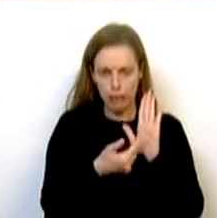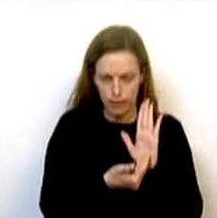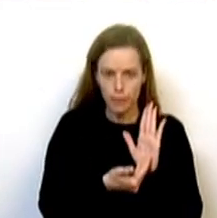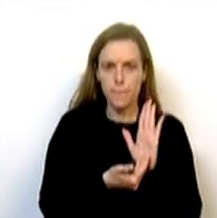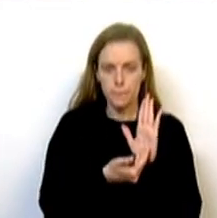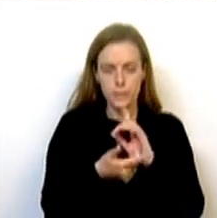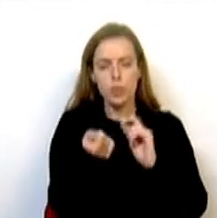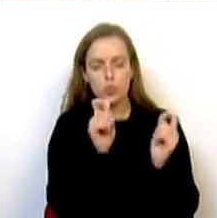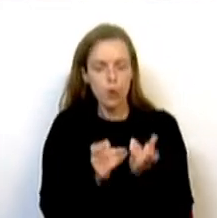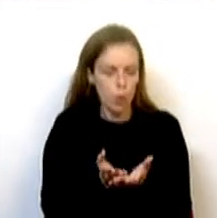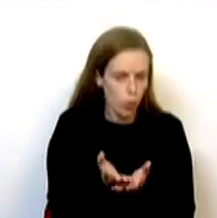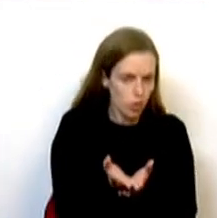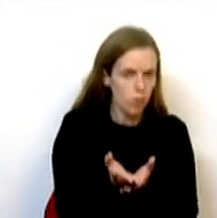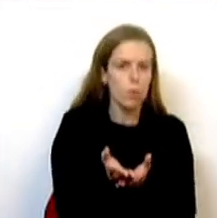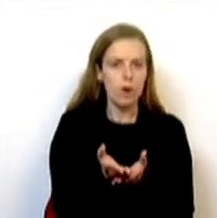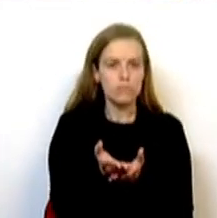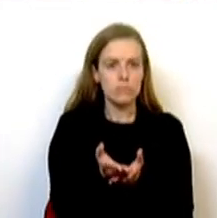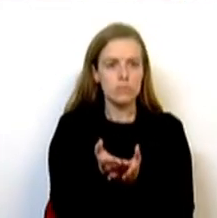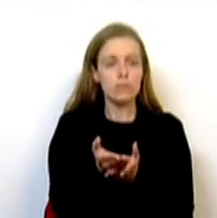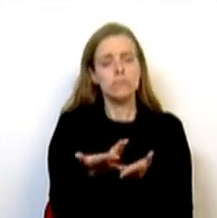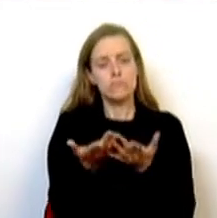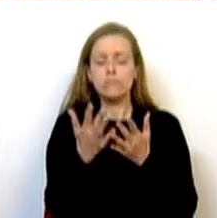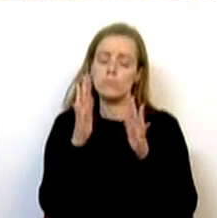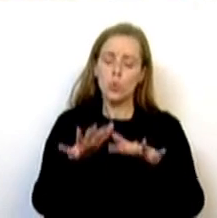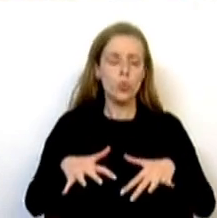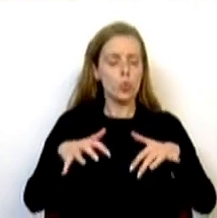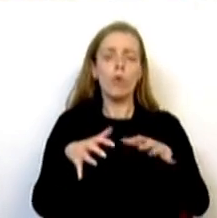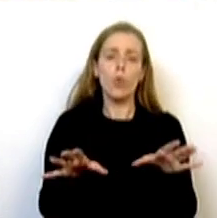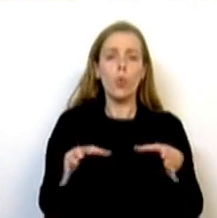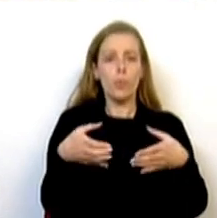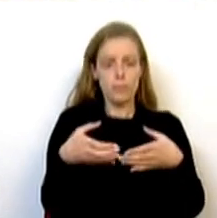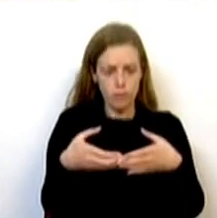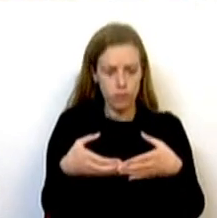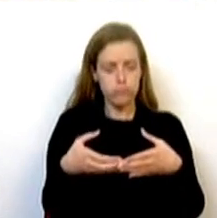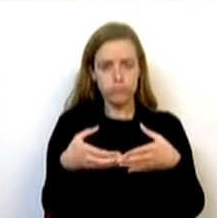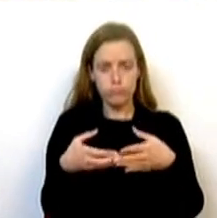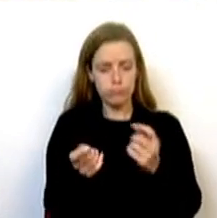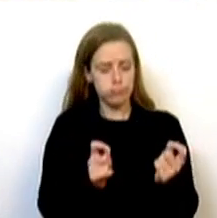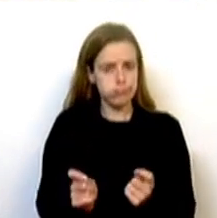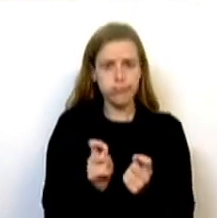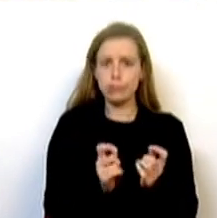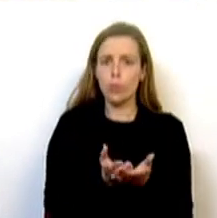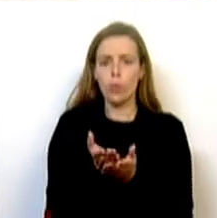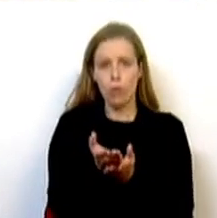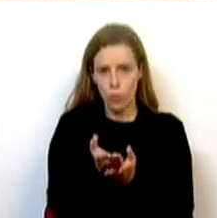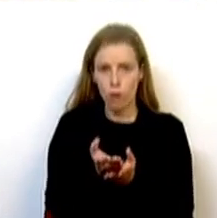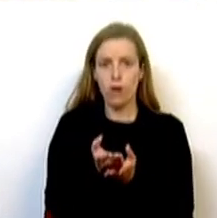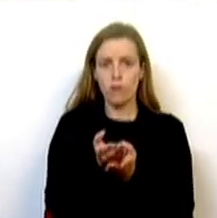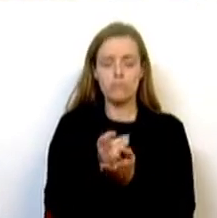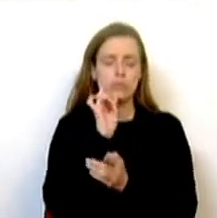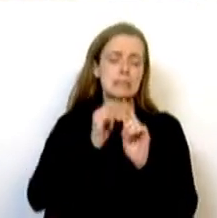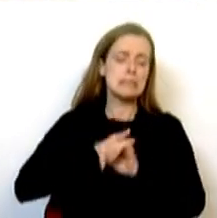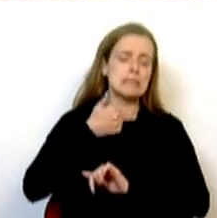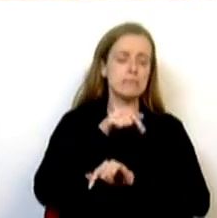a discussão em comissão ou nas comissões e podermos continuar um debate que é importante para os